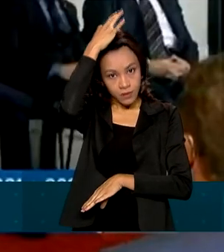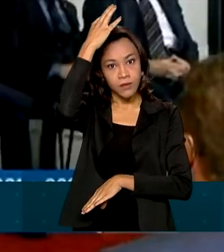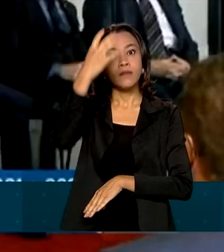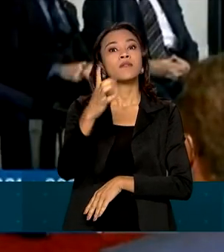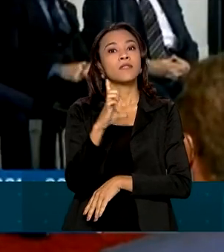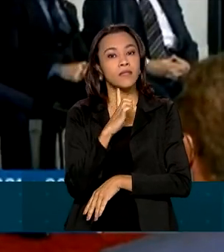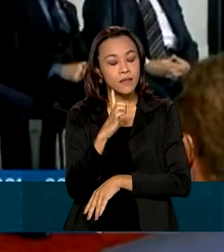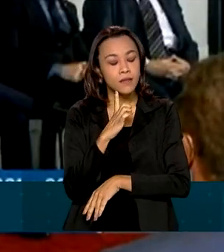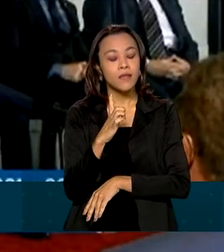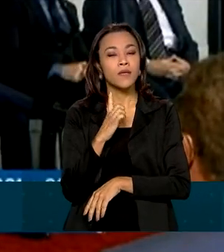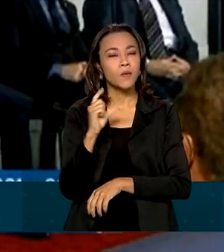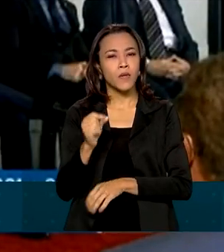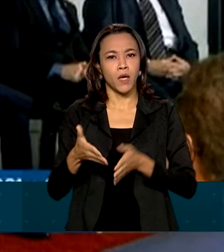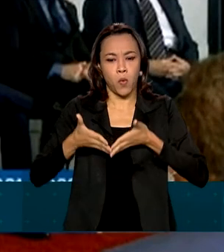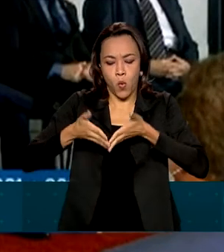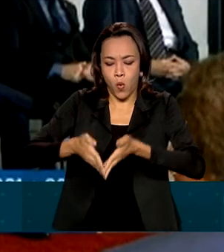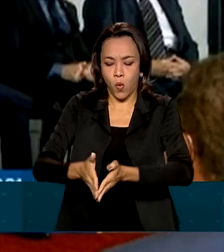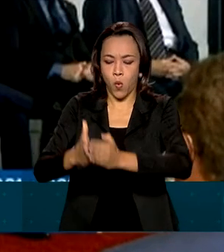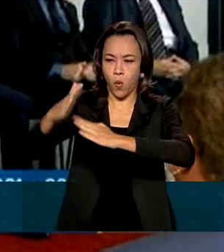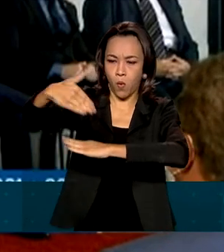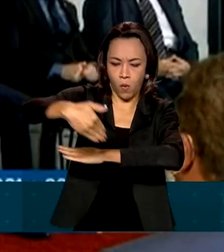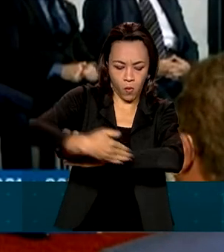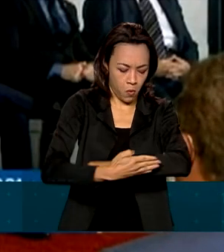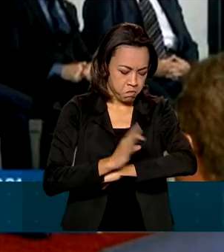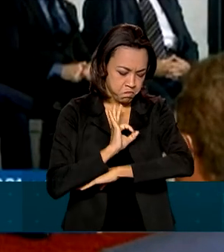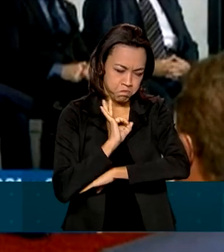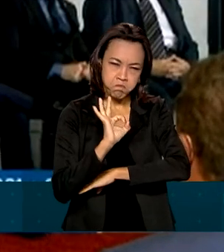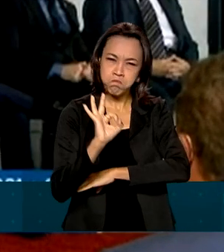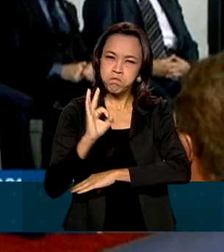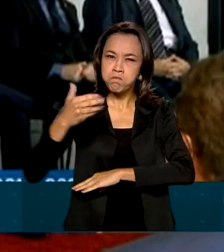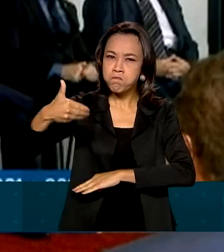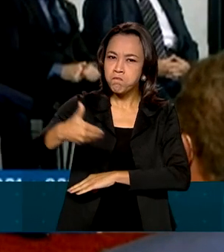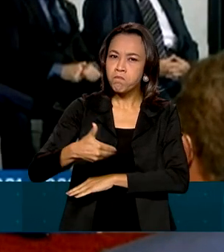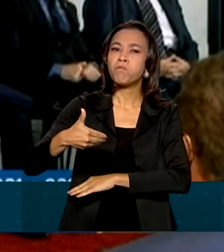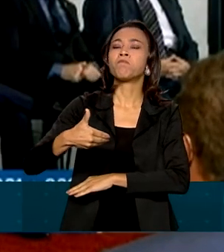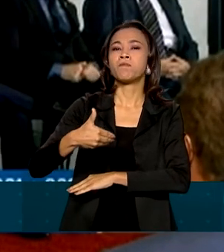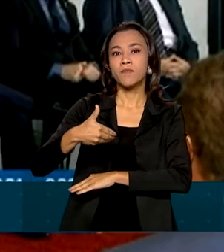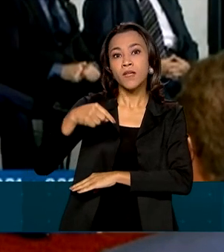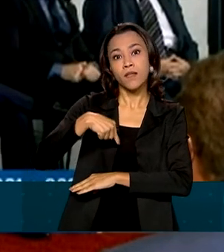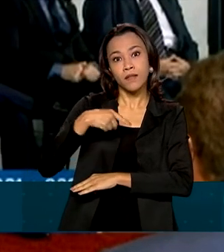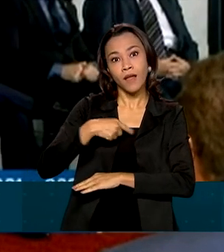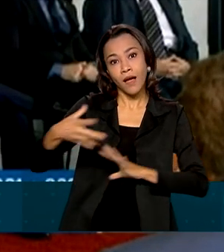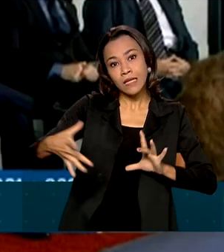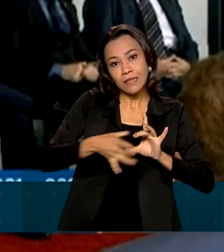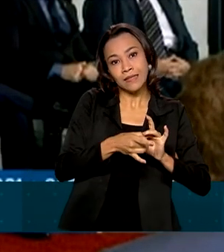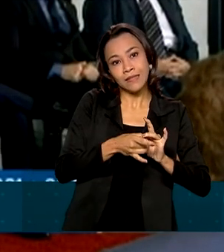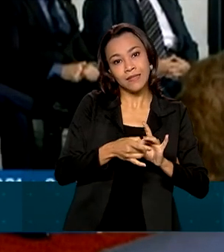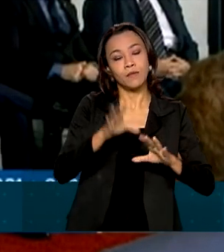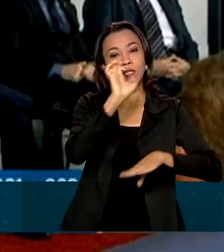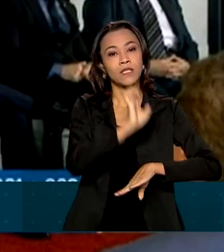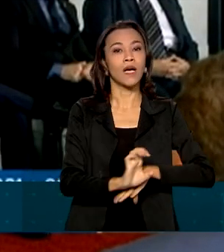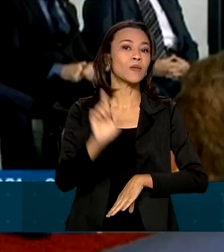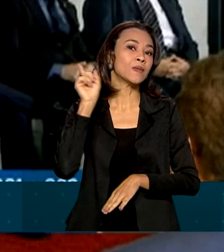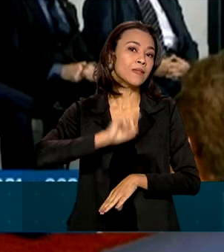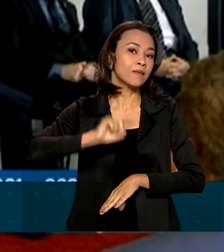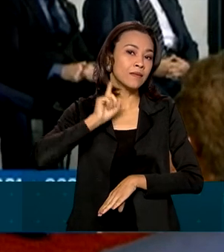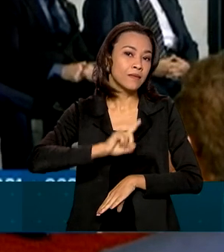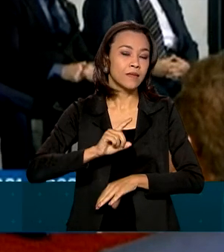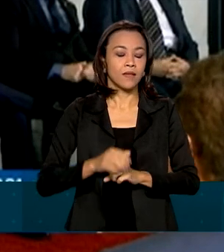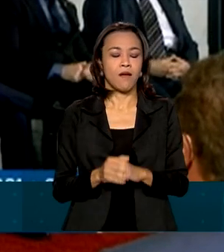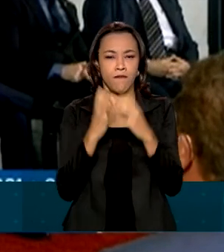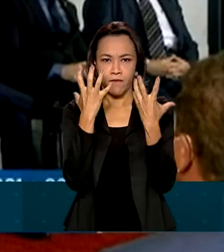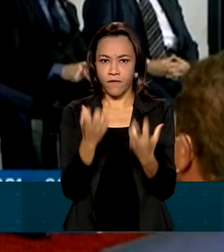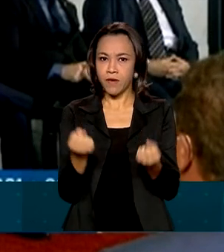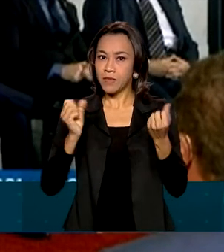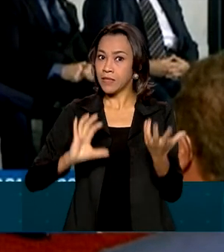vocação portuária notável e que está umbilicalmente ligada ao estado de Minas. Nós vamos celebrar